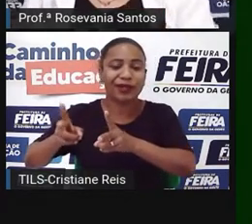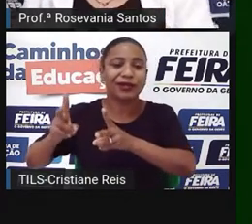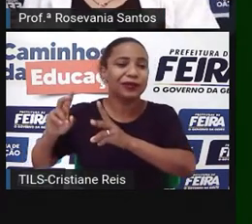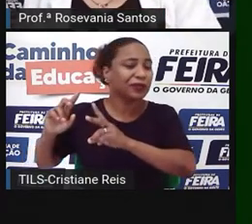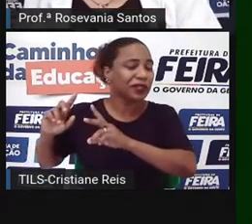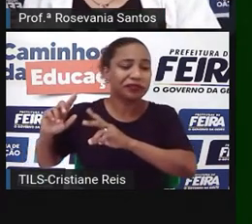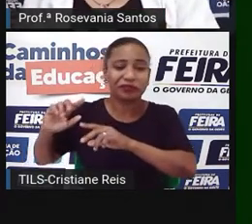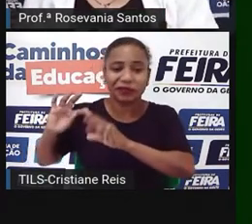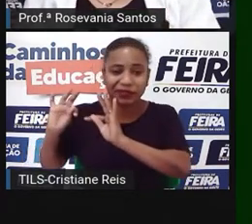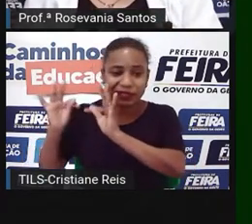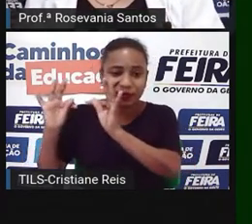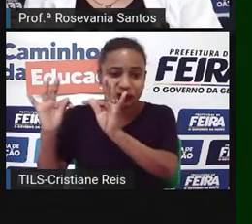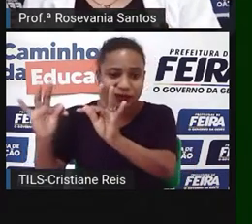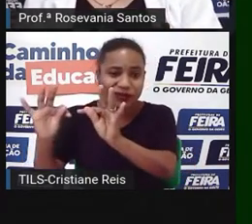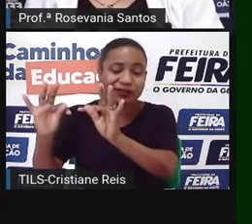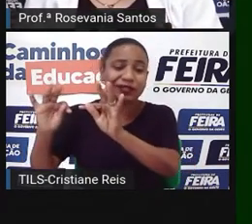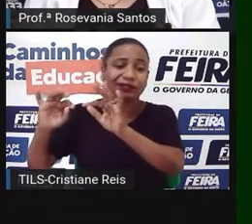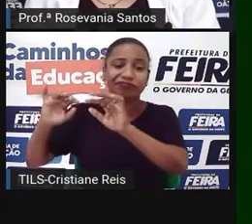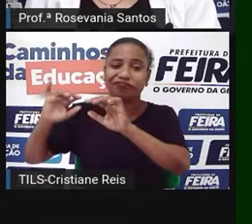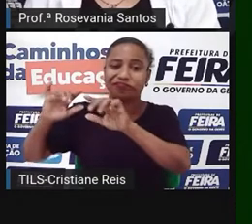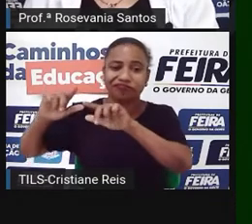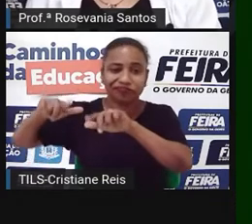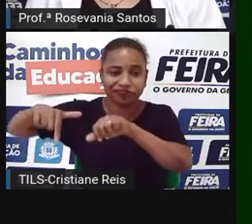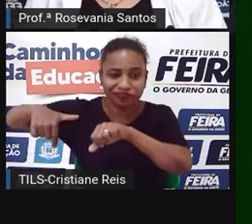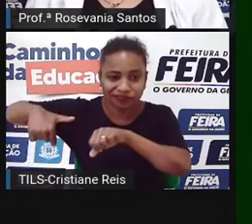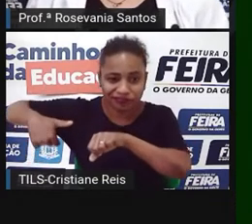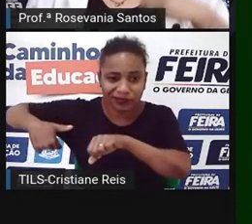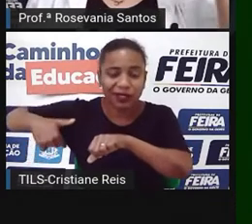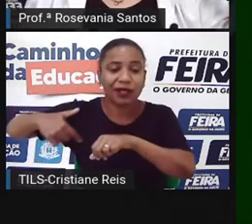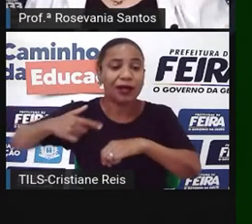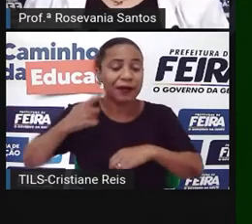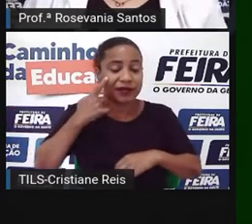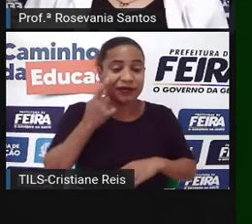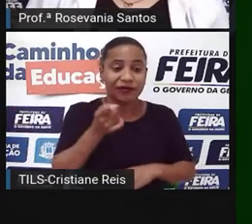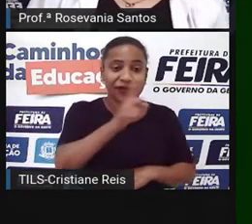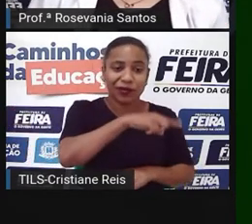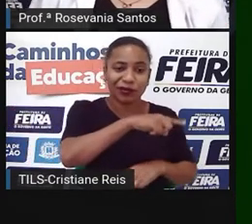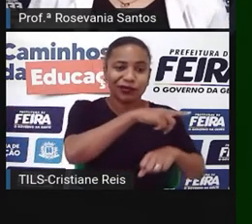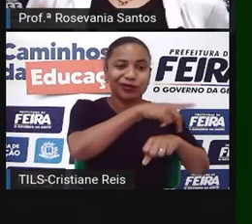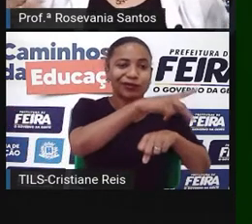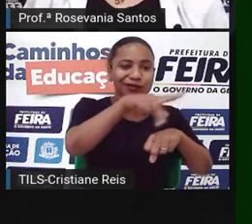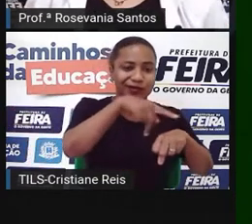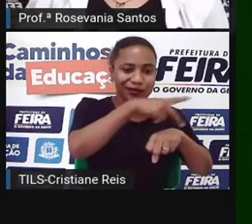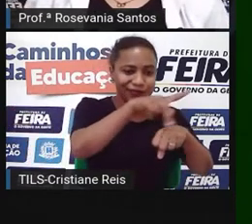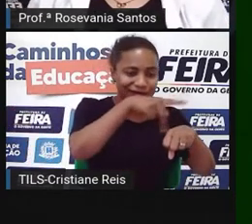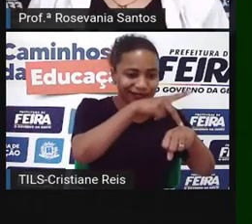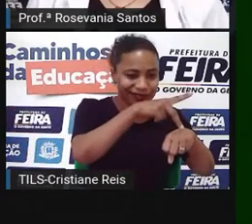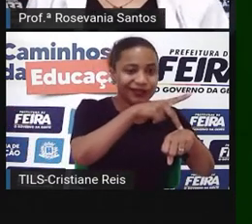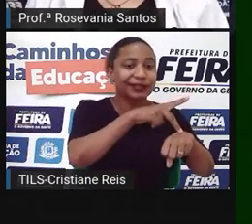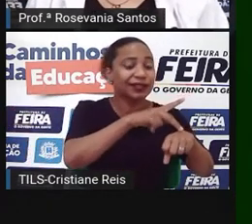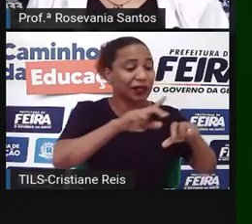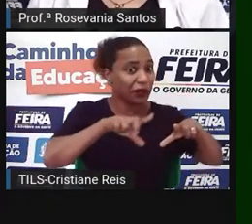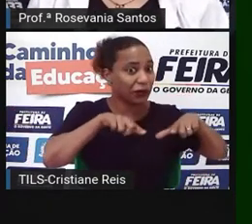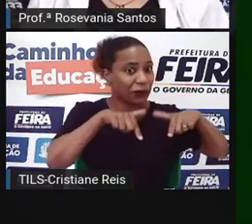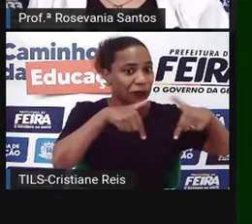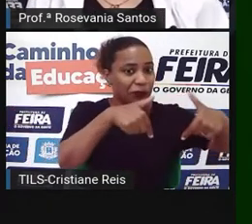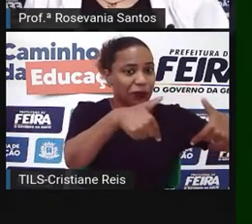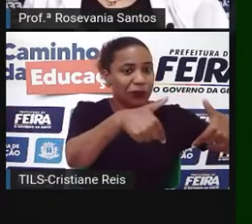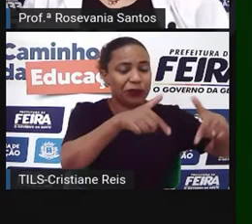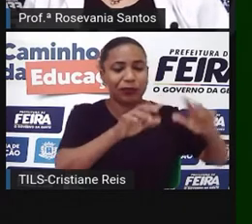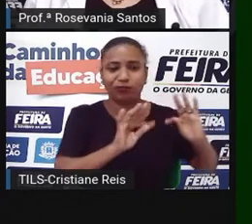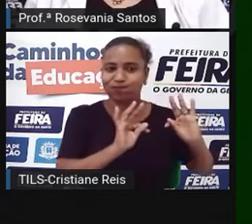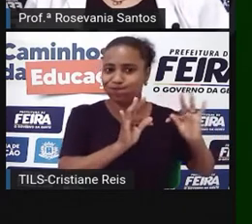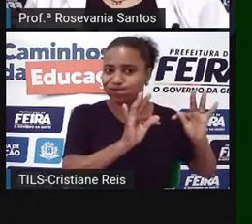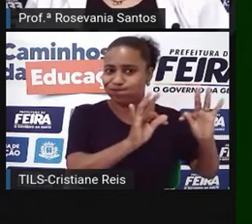Onde você vai pegar países bem mais pobrezinhos economicamente para países considerados super ricos, né?